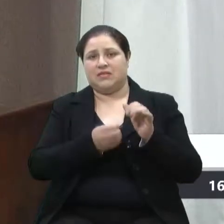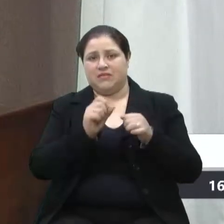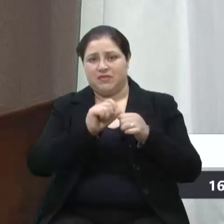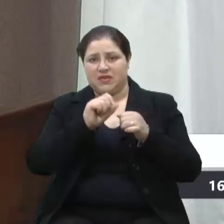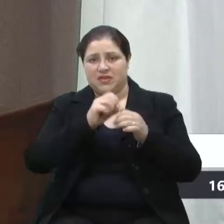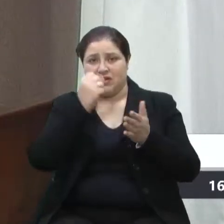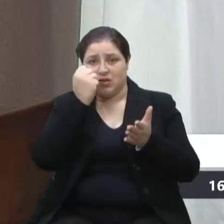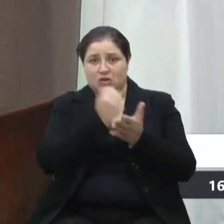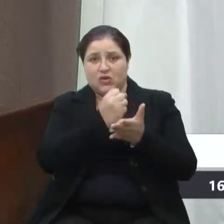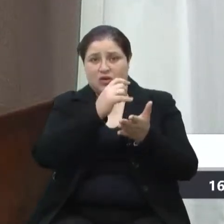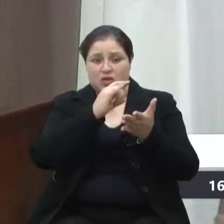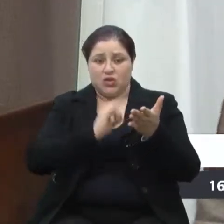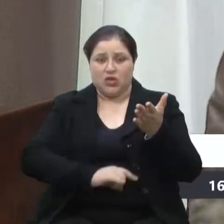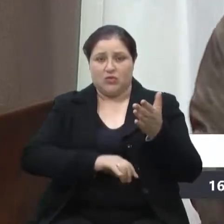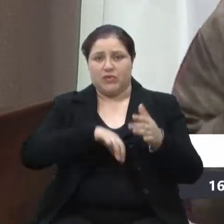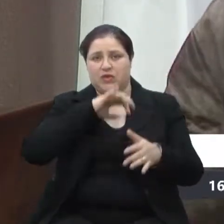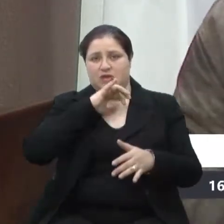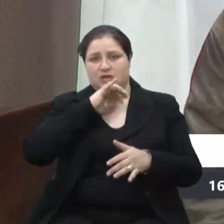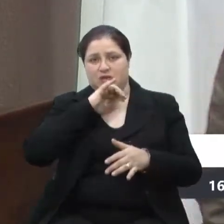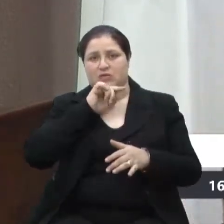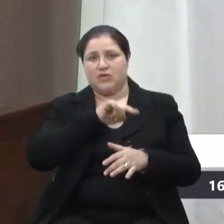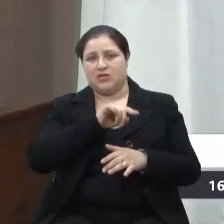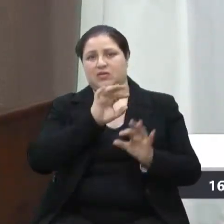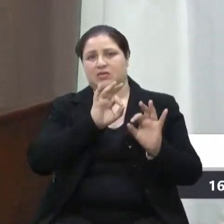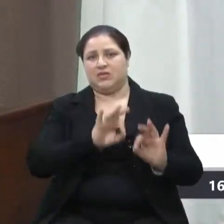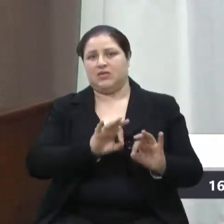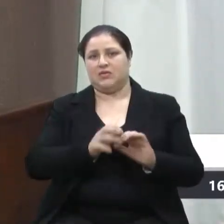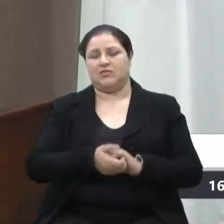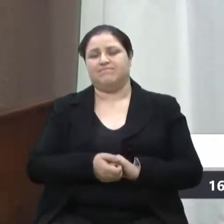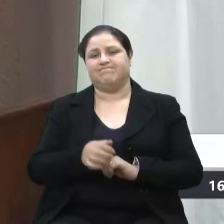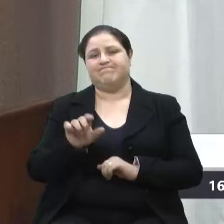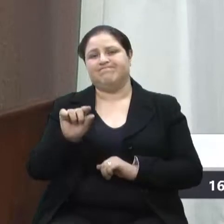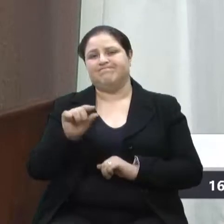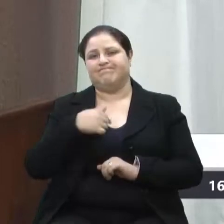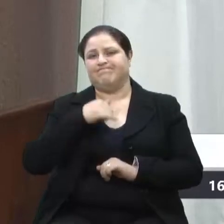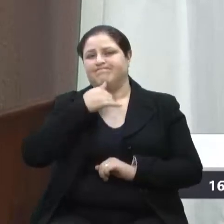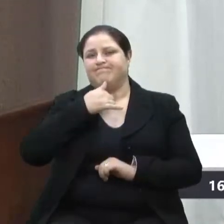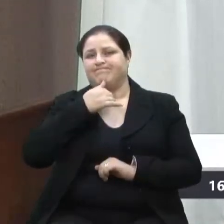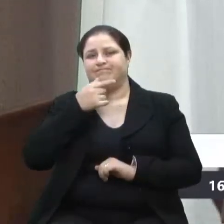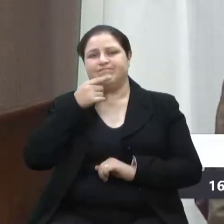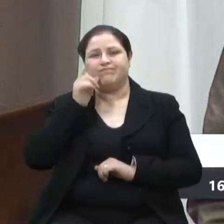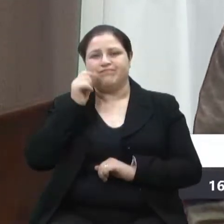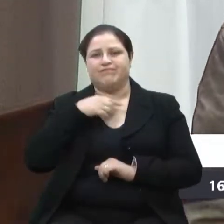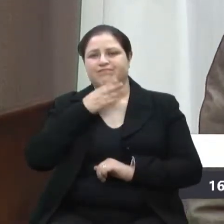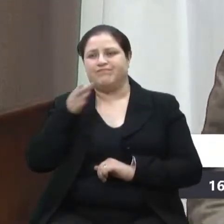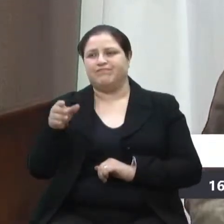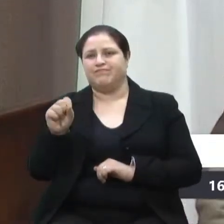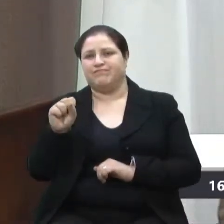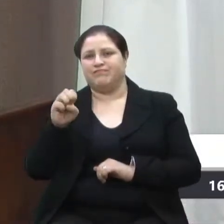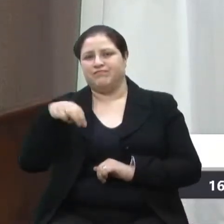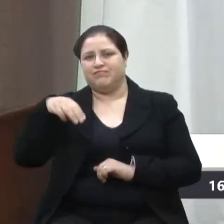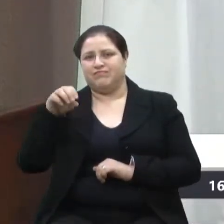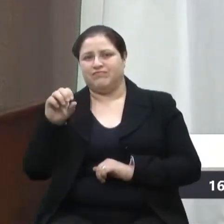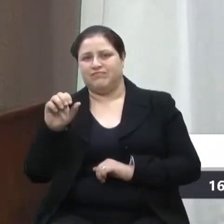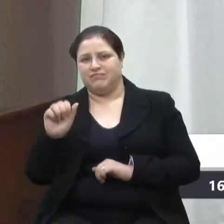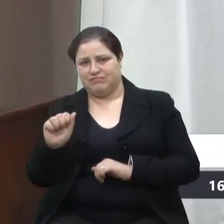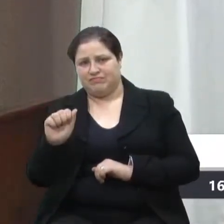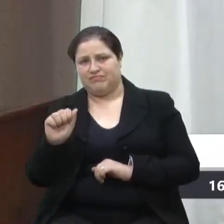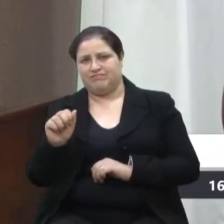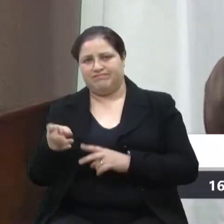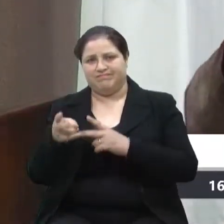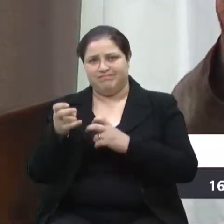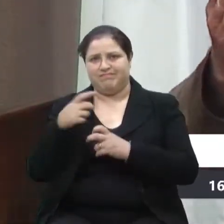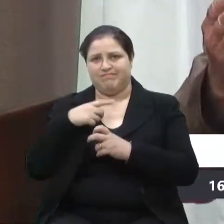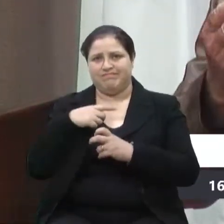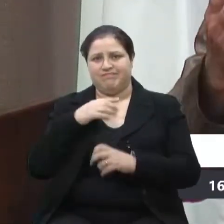E aí, eu... Eu até me entristeço um pouco, porque ontem estive na SEMA, e aí tu percebe que a Fundema, no